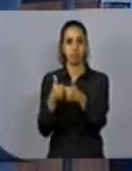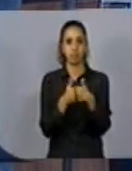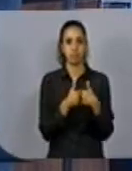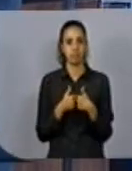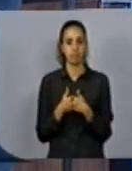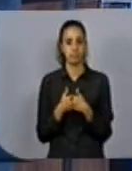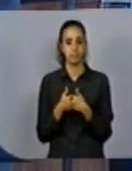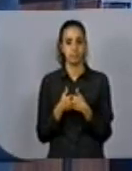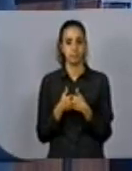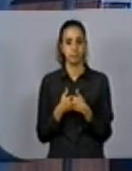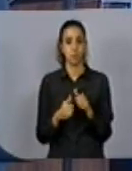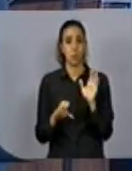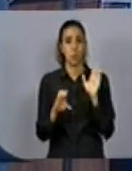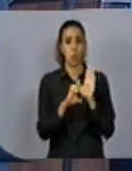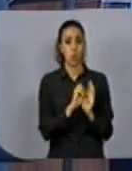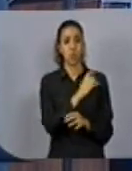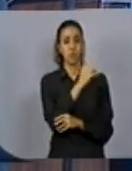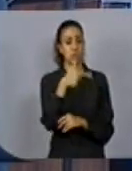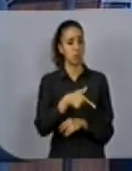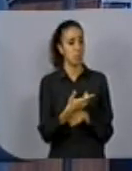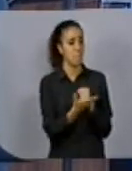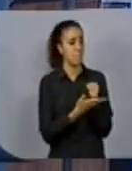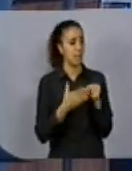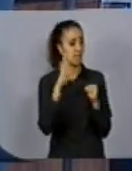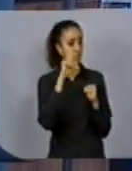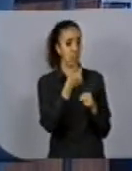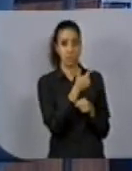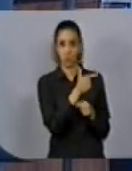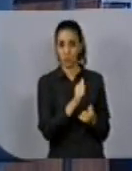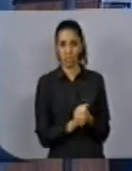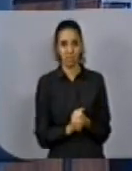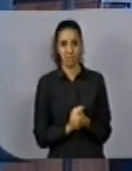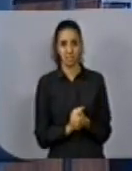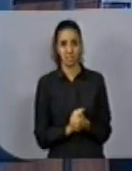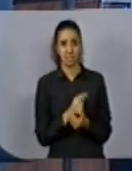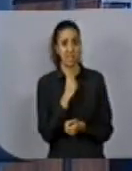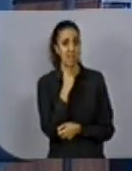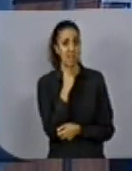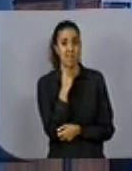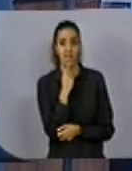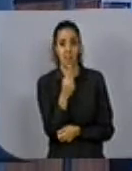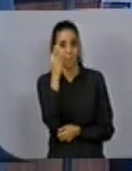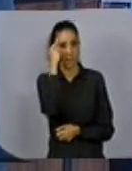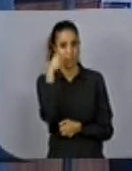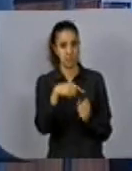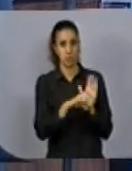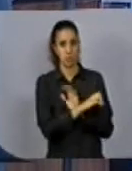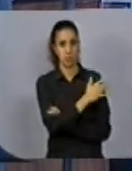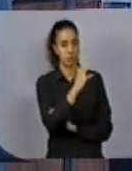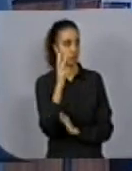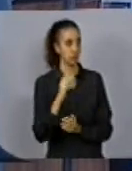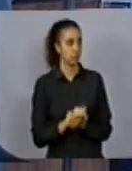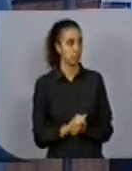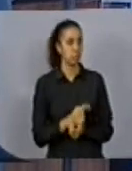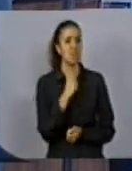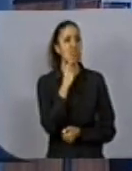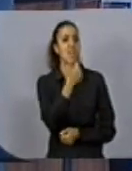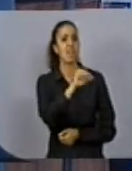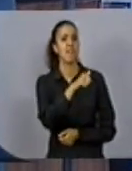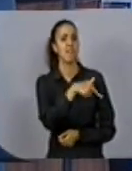por um código florestal sem base científica. Ninguém está se ocupando disso, senhor ministro. Ninguém está avaliando essas